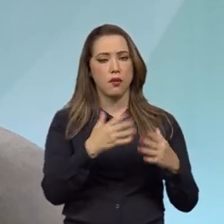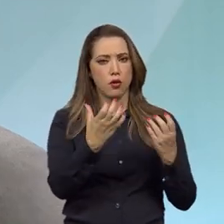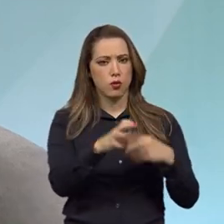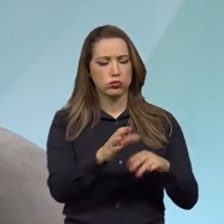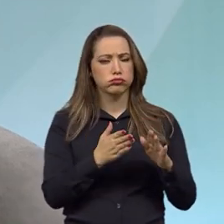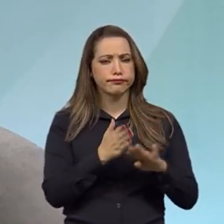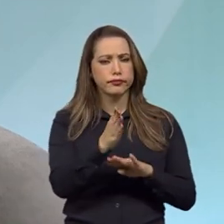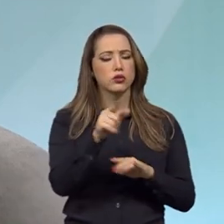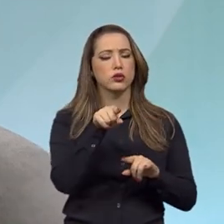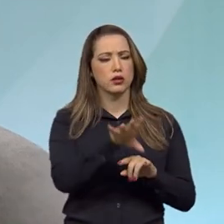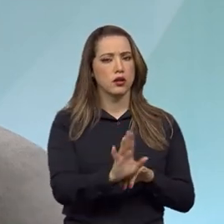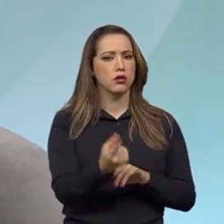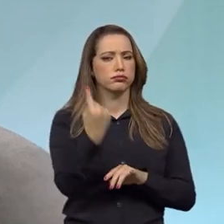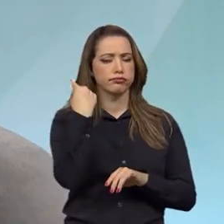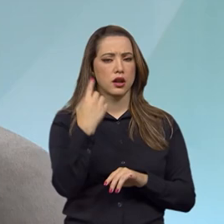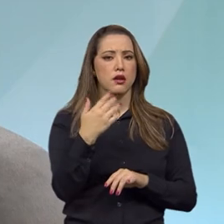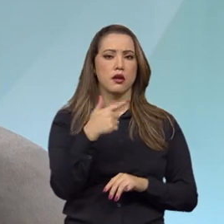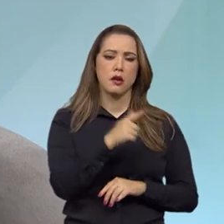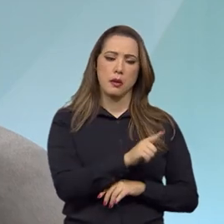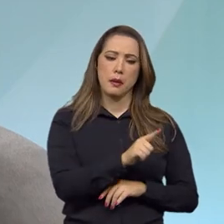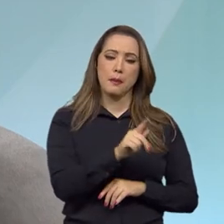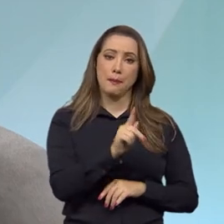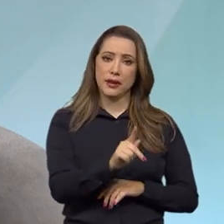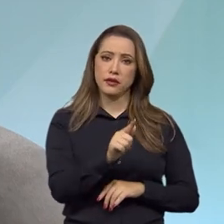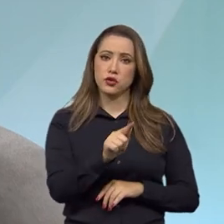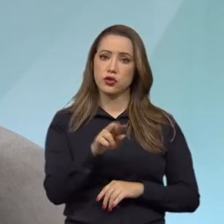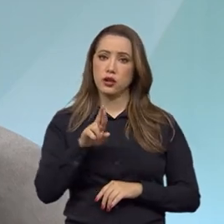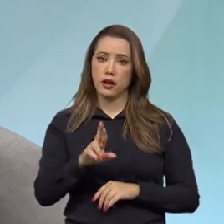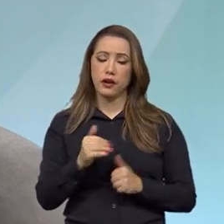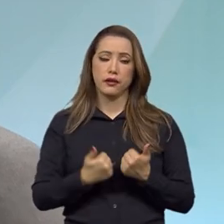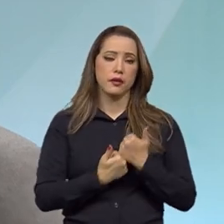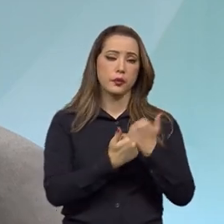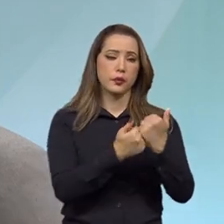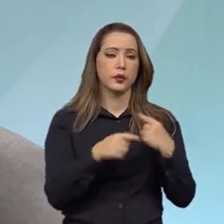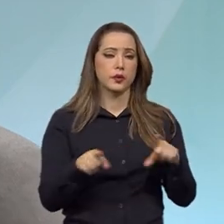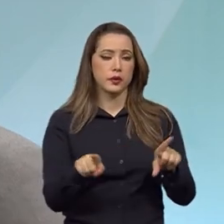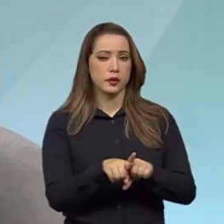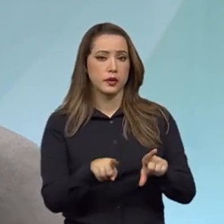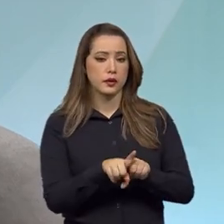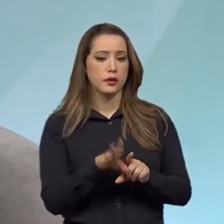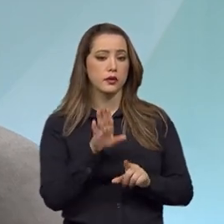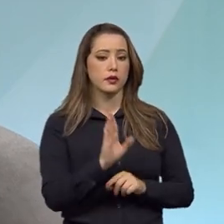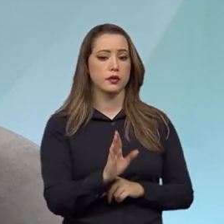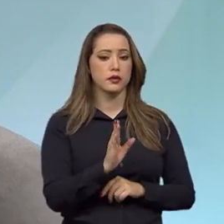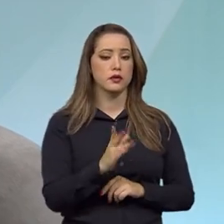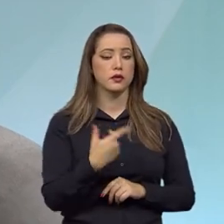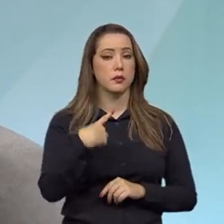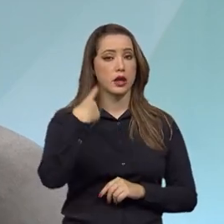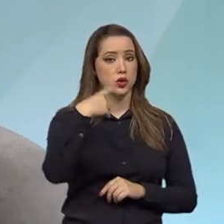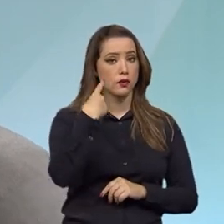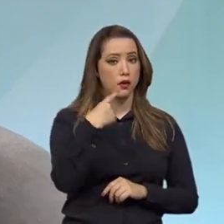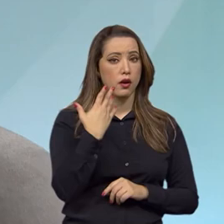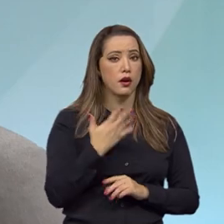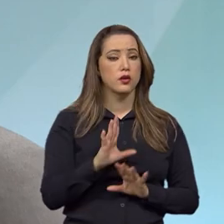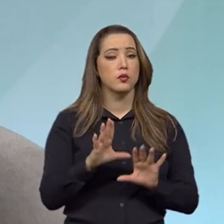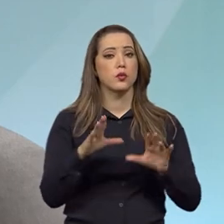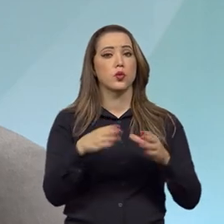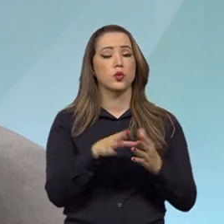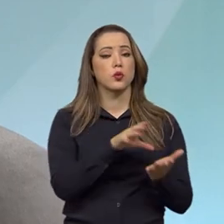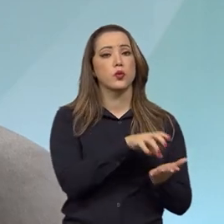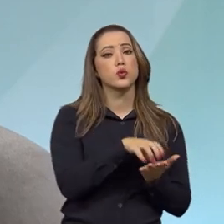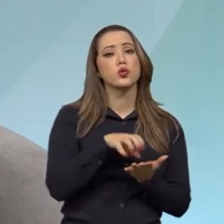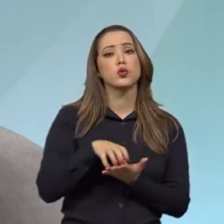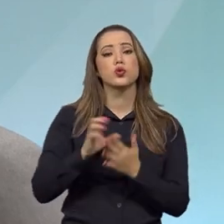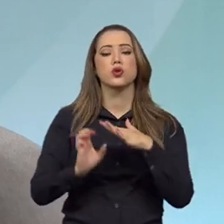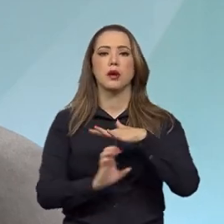que faz, que tem ali o assessoramento e também a advocacia, né? Advoga para as autarquias e fundações,